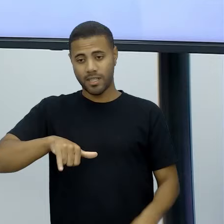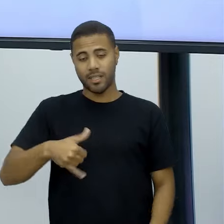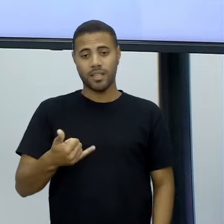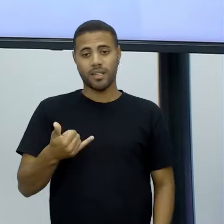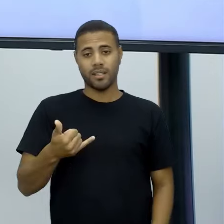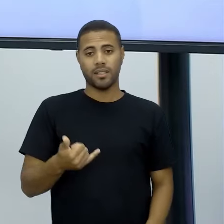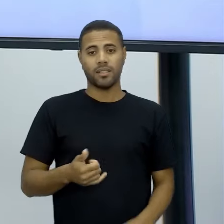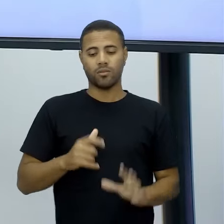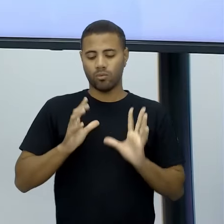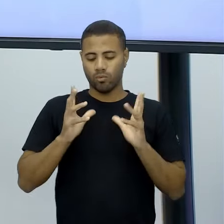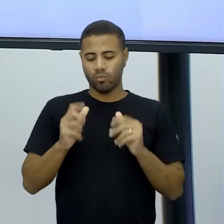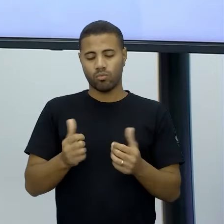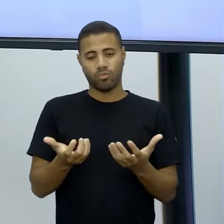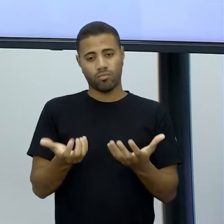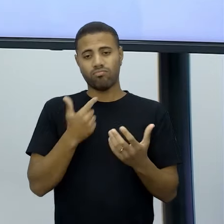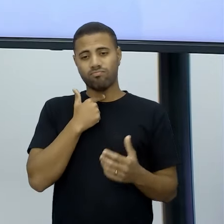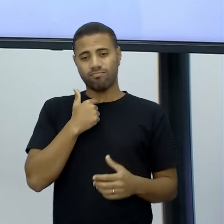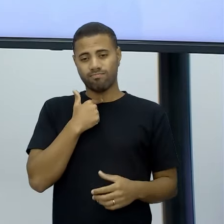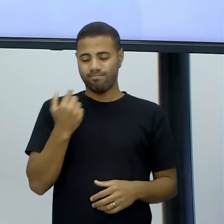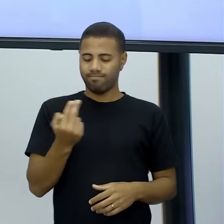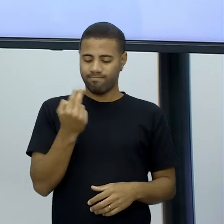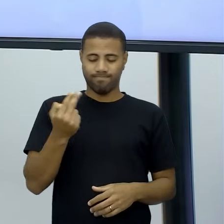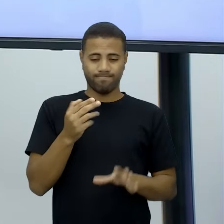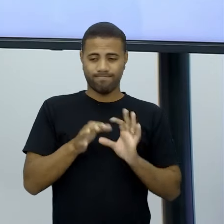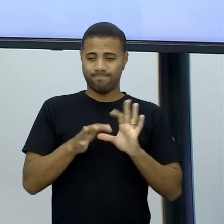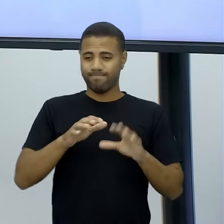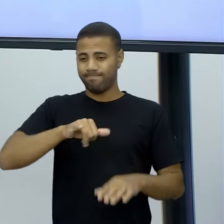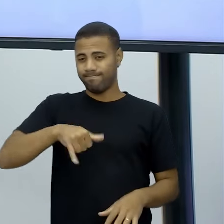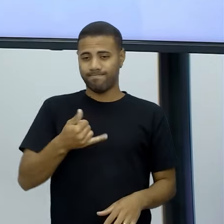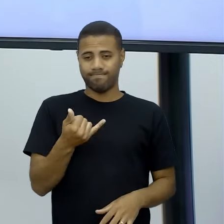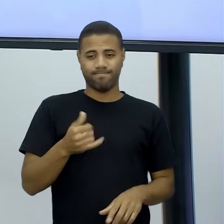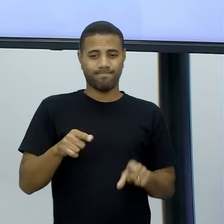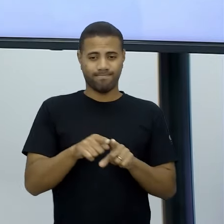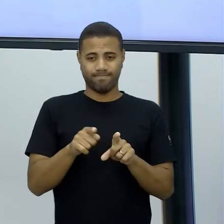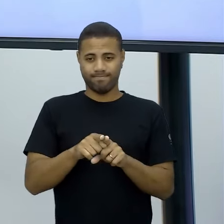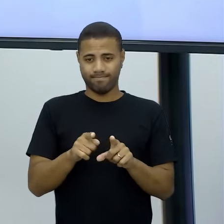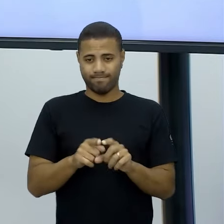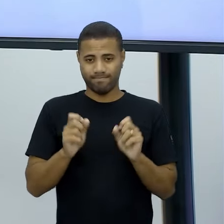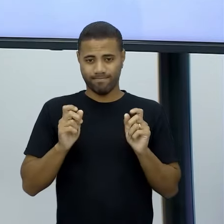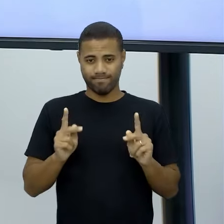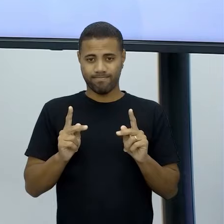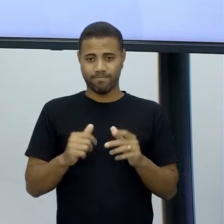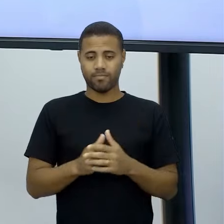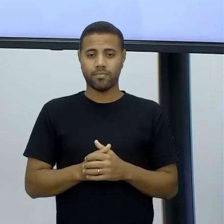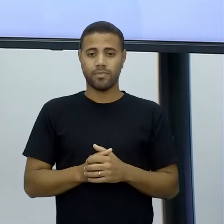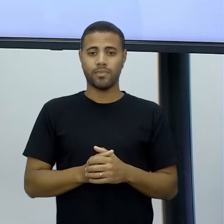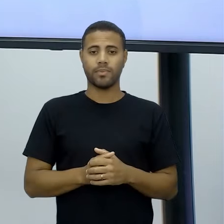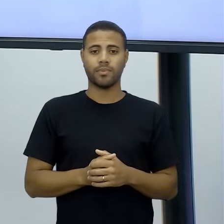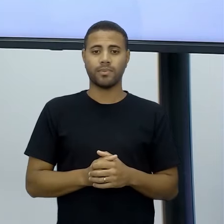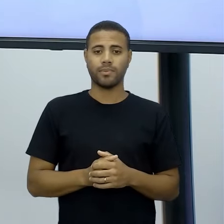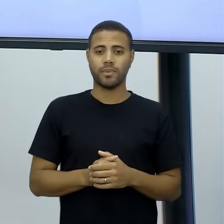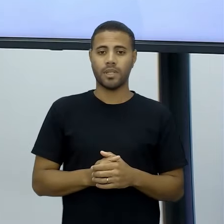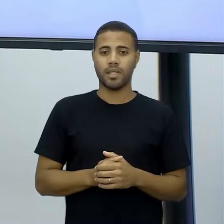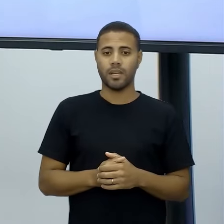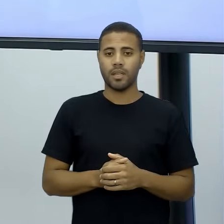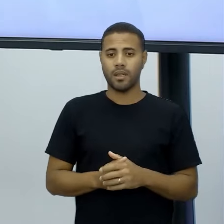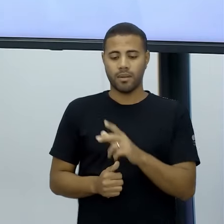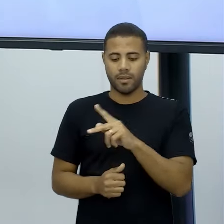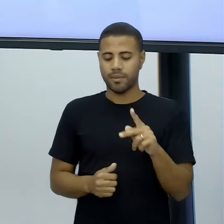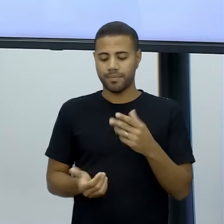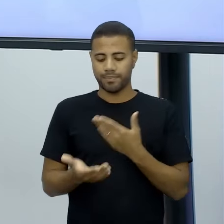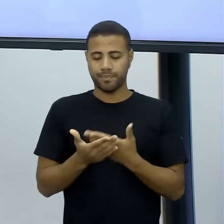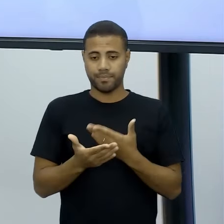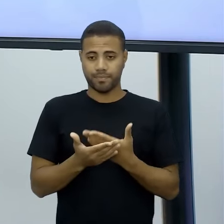puder utilizar, faça o melhor uso que você achar que ele usa adequado aí, utilize o professor dentro da sala de aula, adapte,